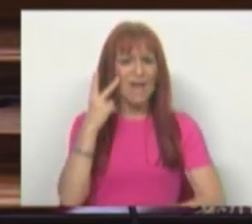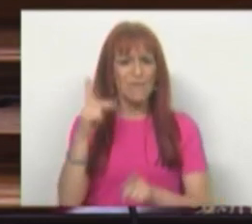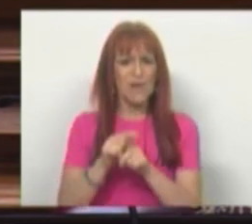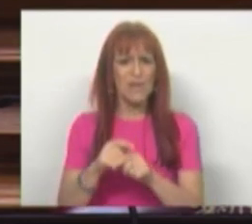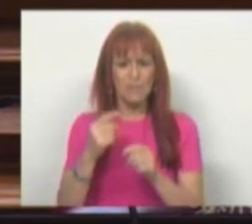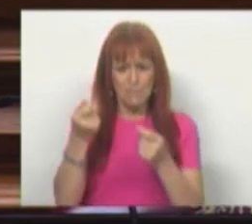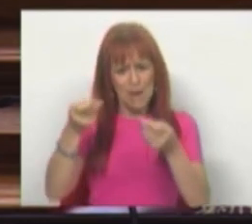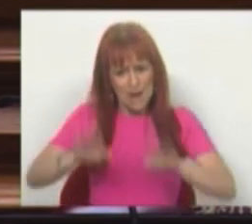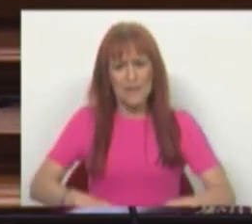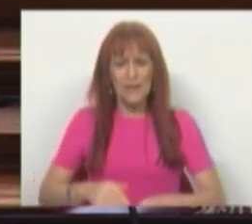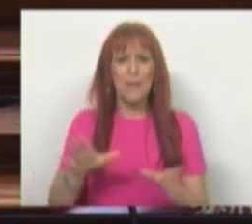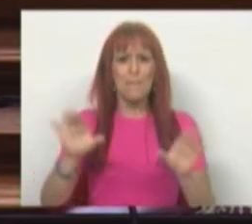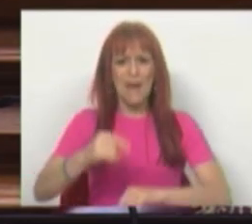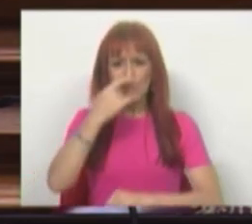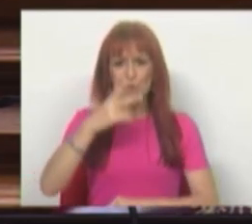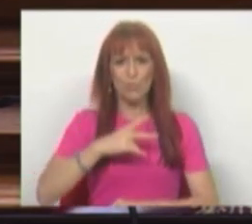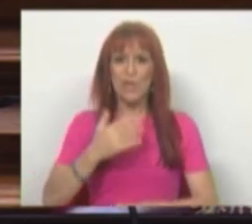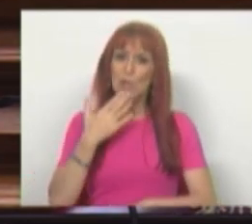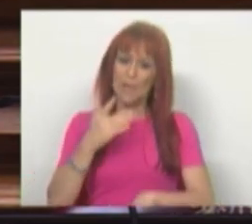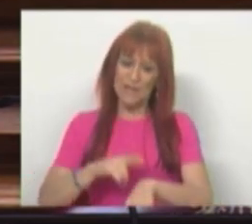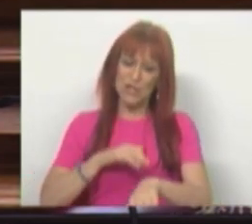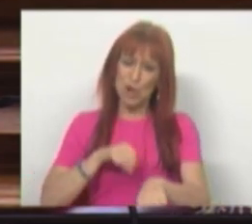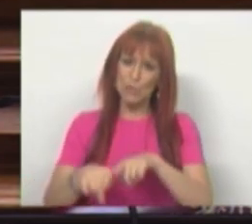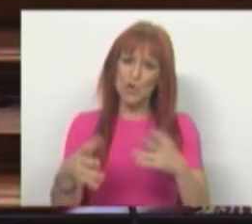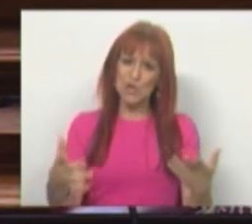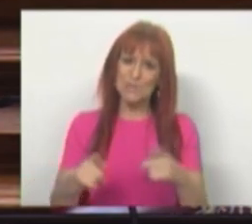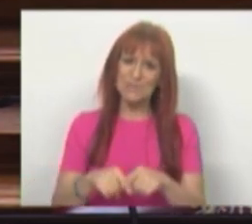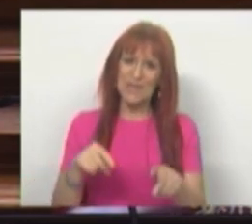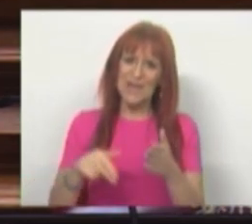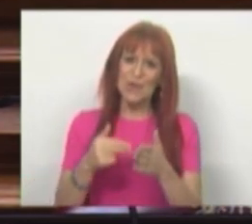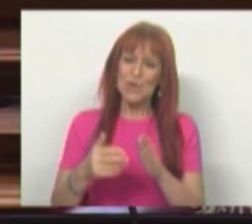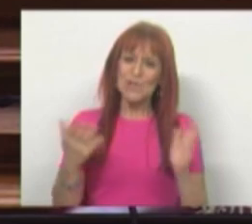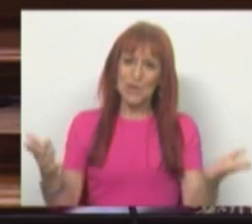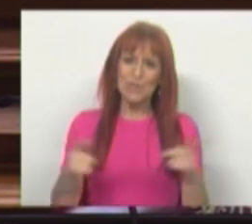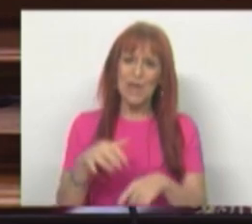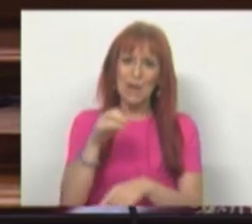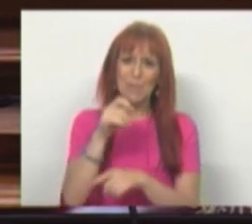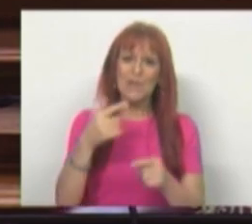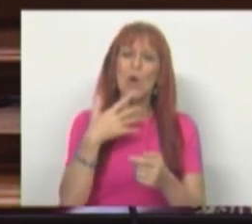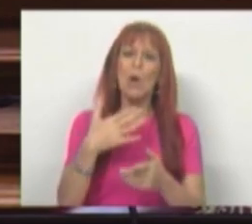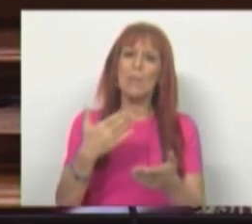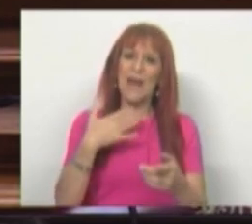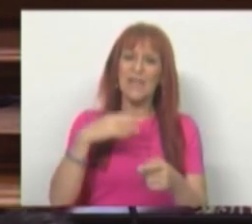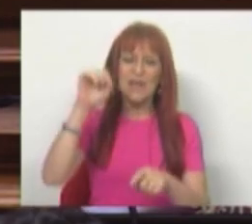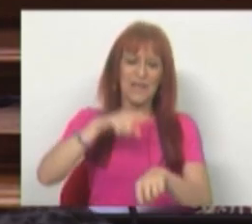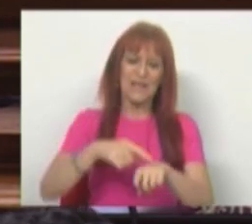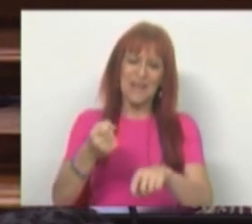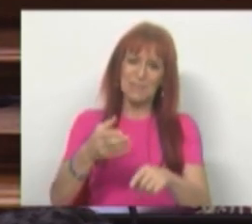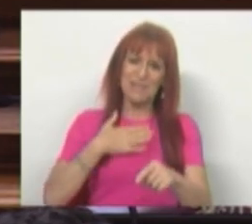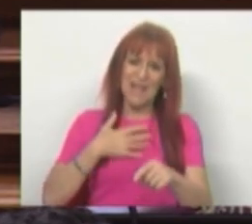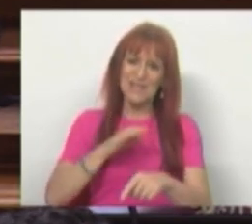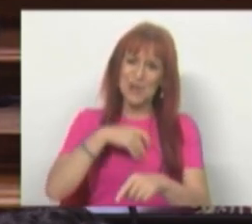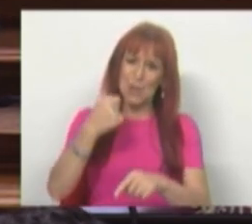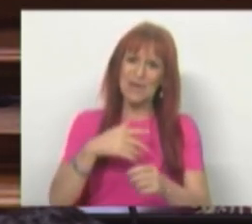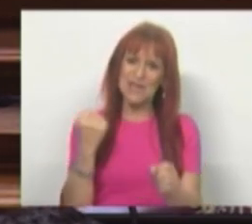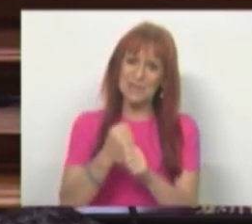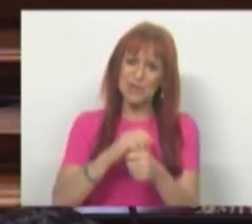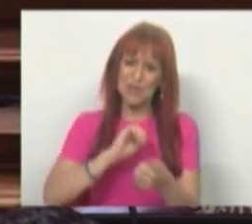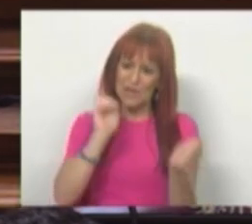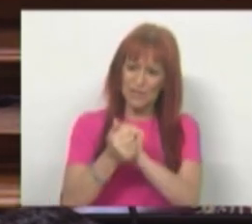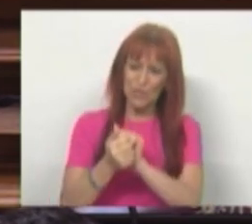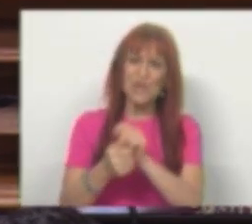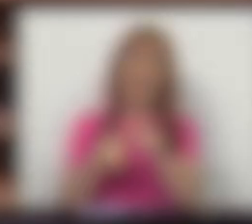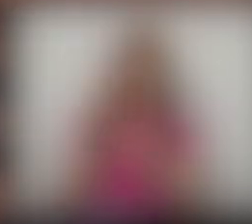mais barata para os portugueses? Muito obrigado, Sr. Deputado. Ou em vez de esperar que passe, e obrigado pela tolerância, Sr. Presidente, agir para transformar,